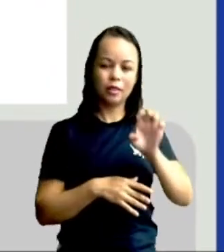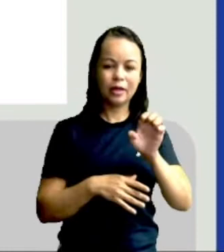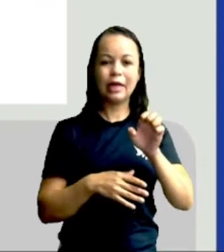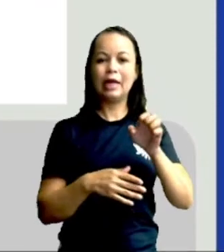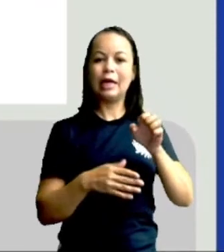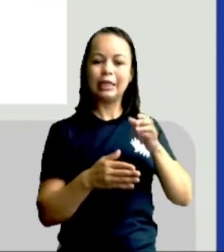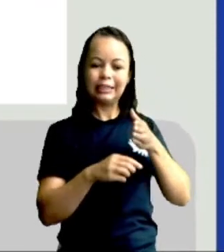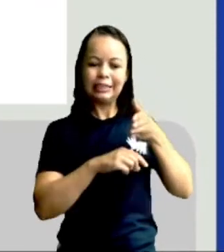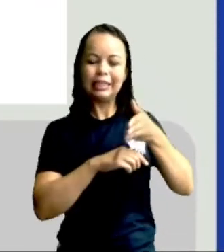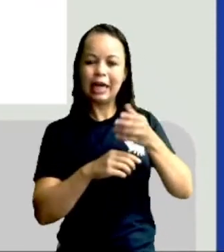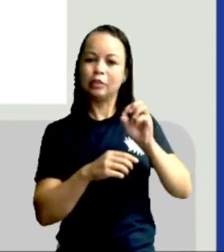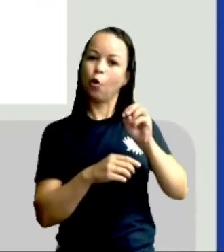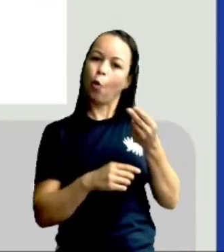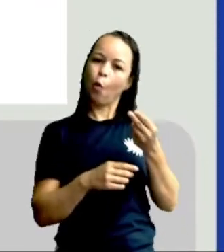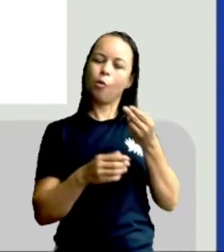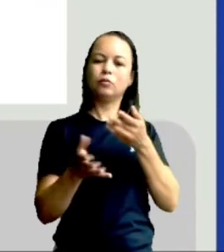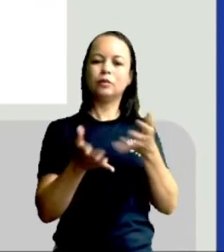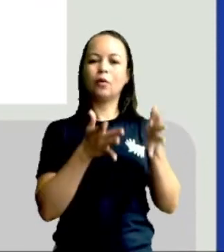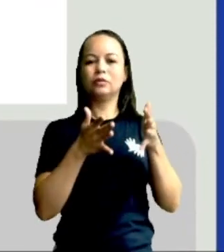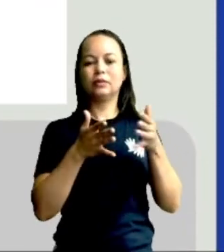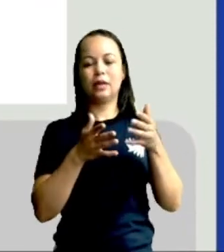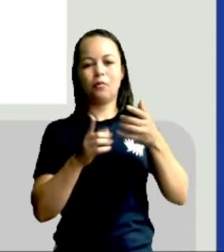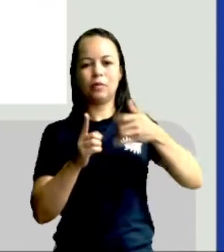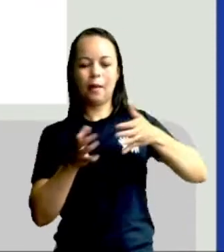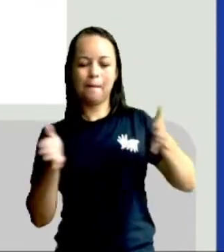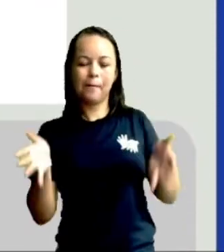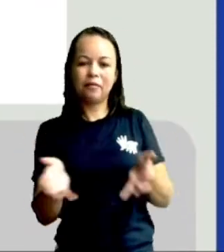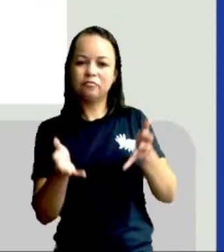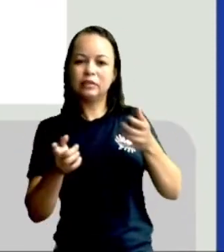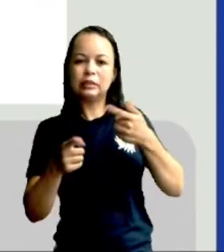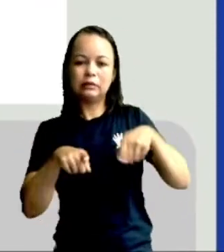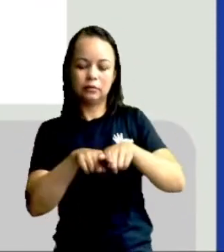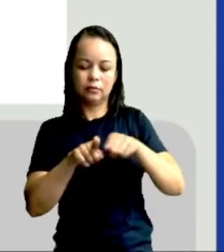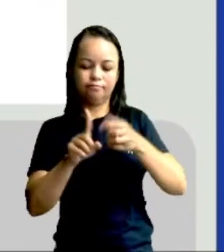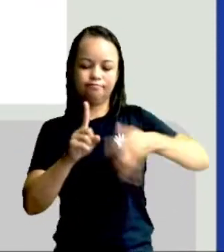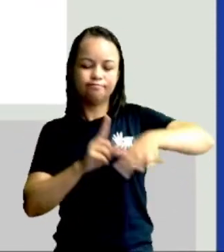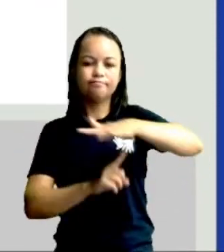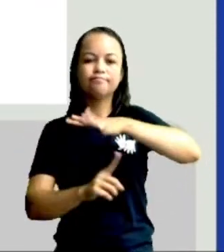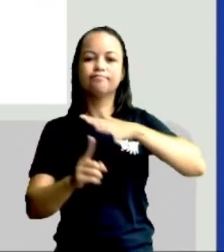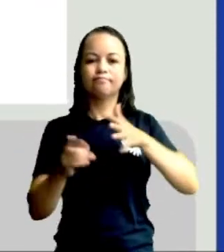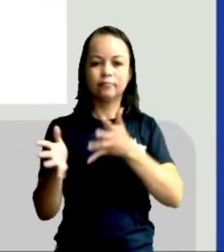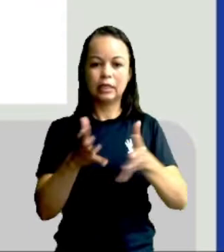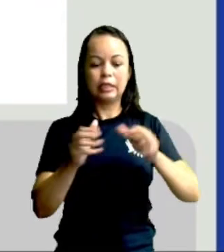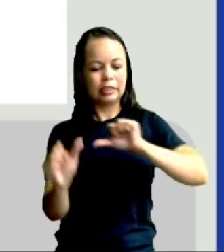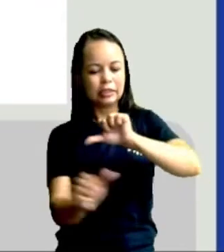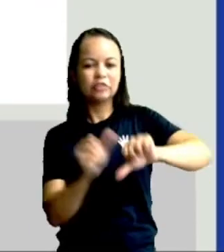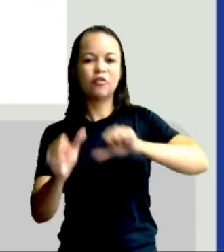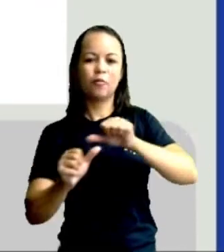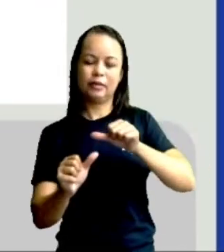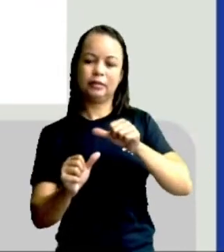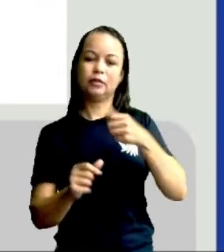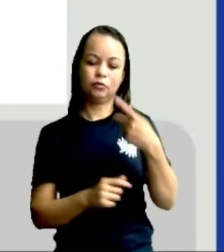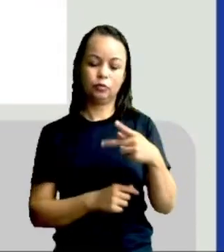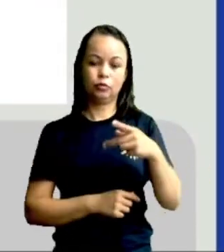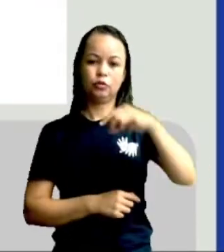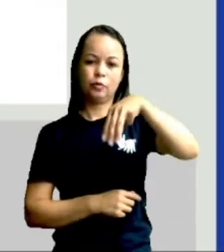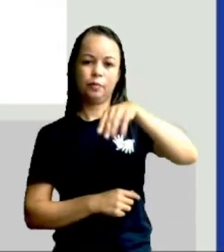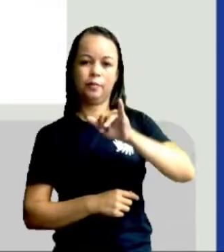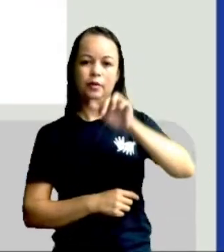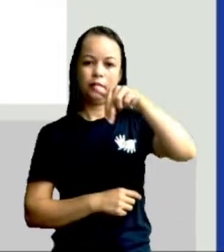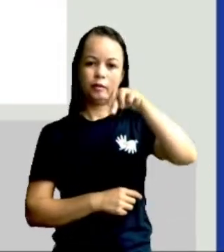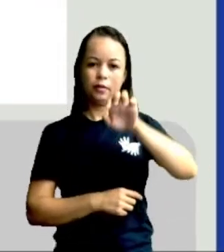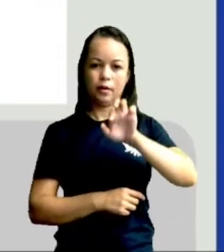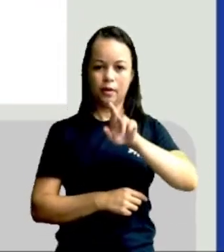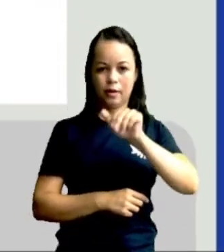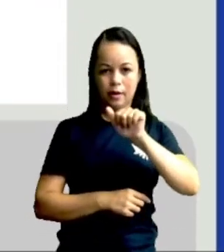indireta, sendo beneficiadas também por esse ambiente que está relacionado com a mineração e essa transformação dos minerais. Não posso,